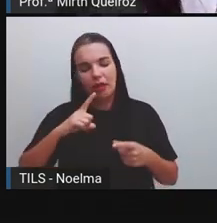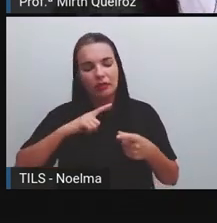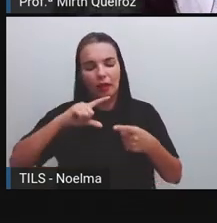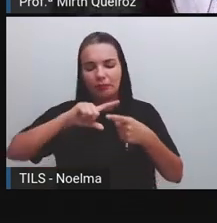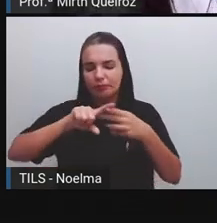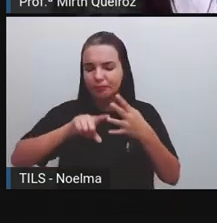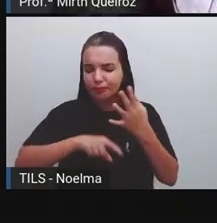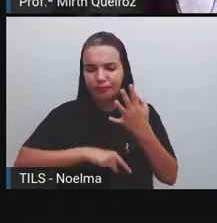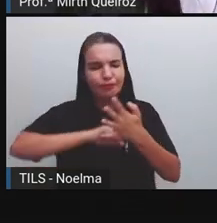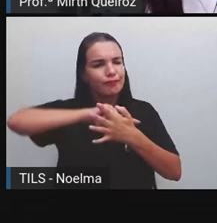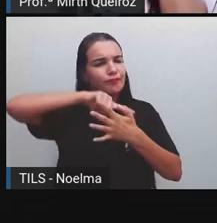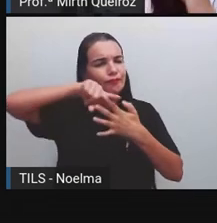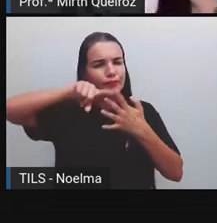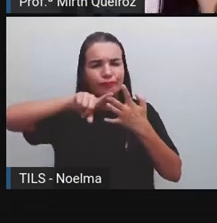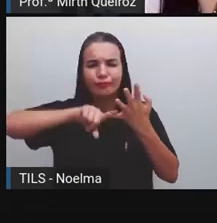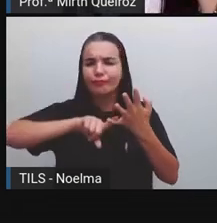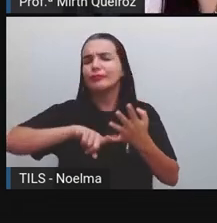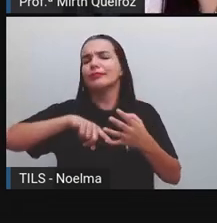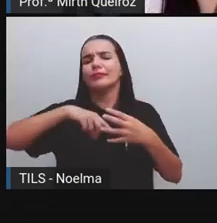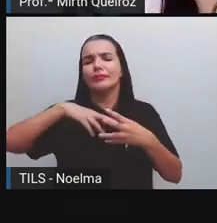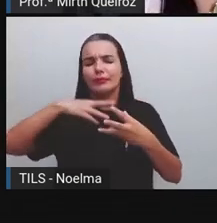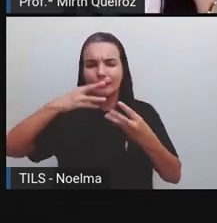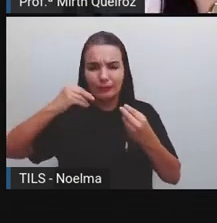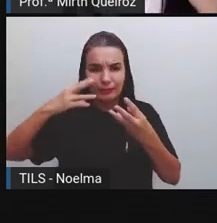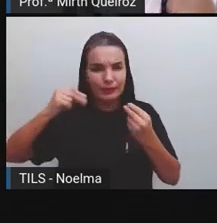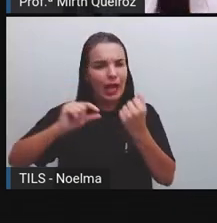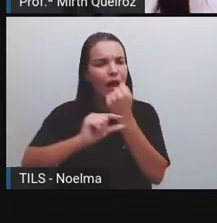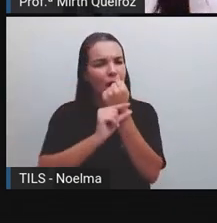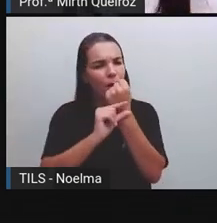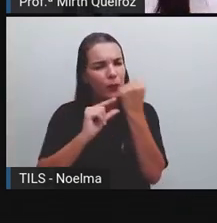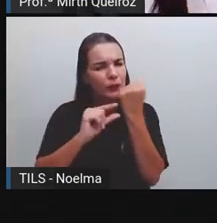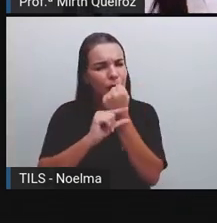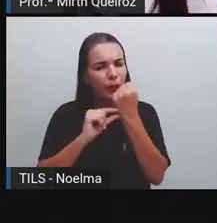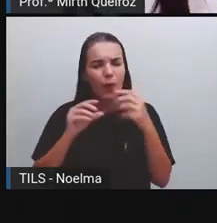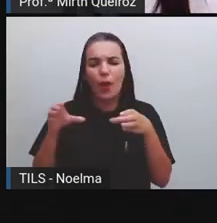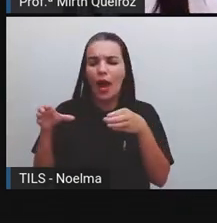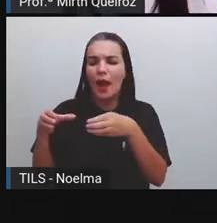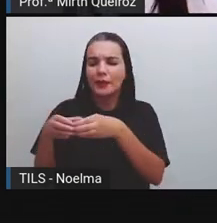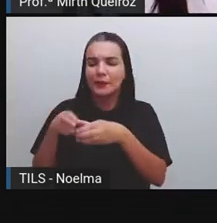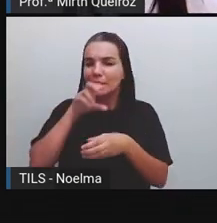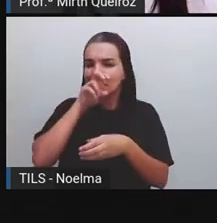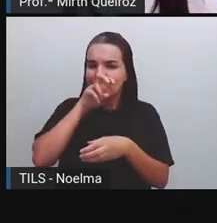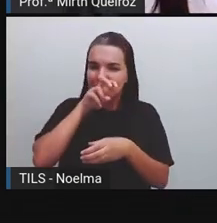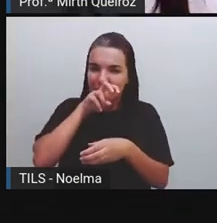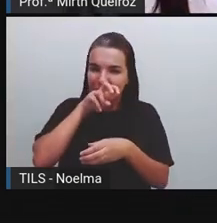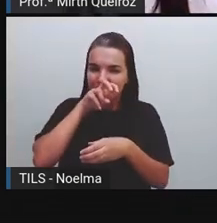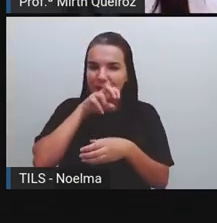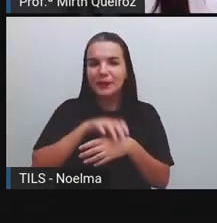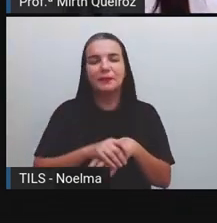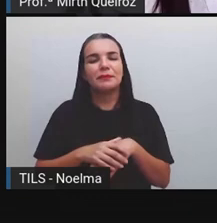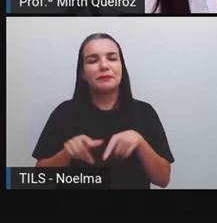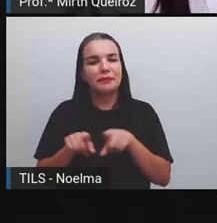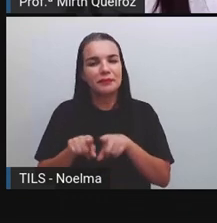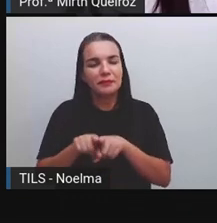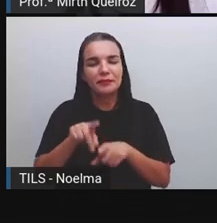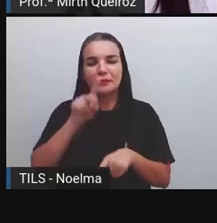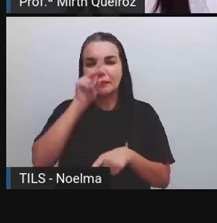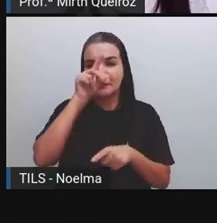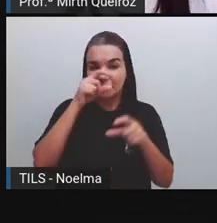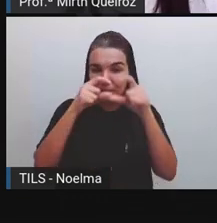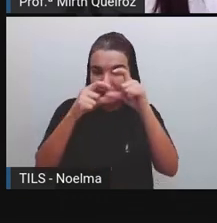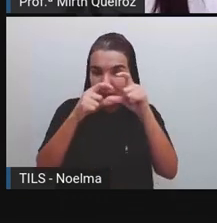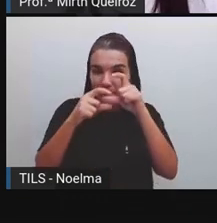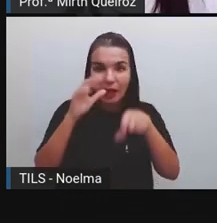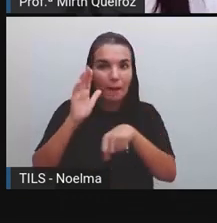Maurício Souza, de Souza, que é a turma da Mônica, que é uma das histórias de quadrinhos em